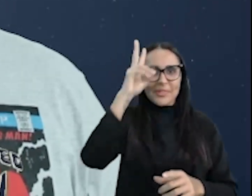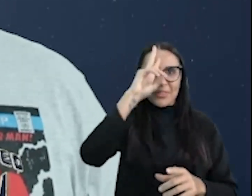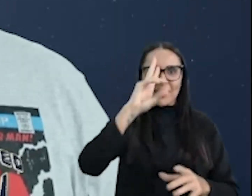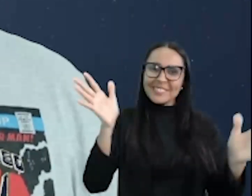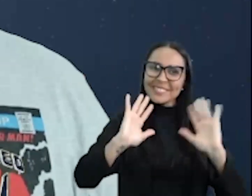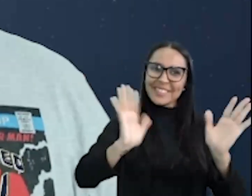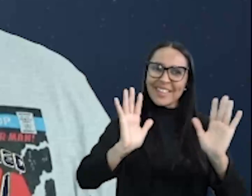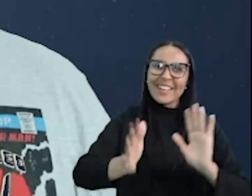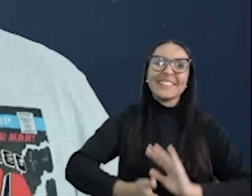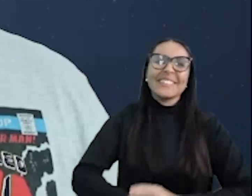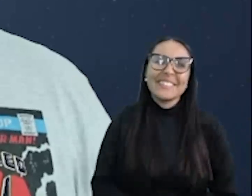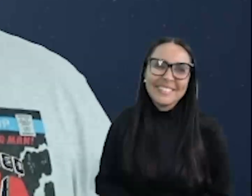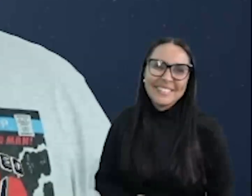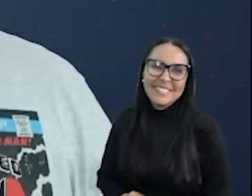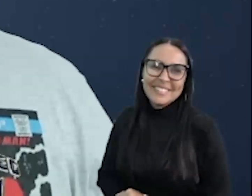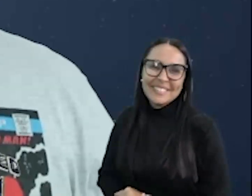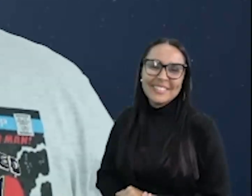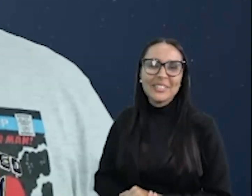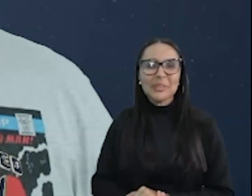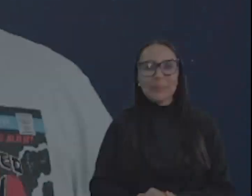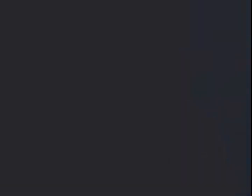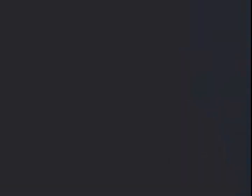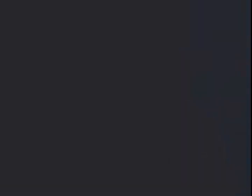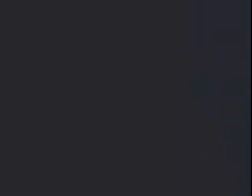outra história. Até mais.